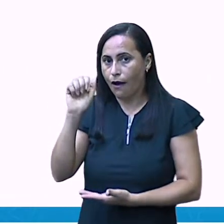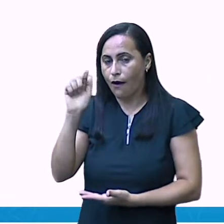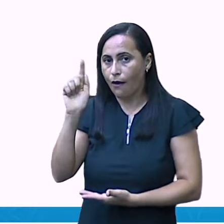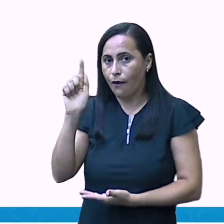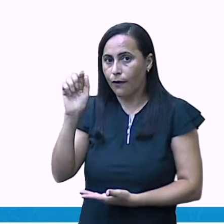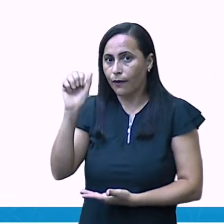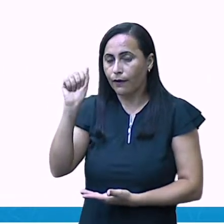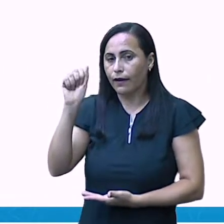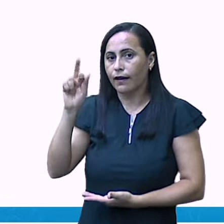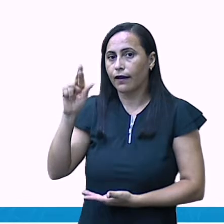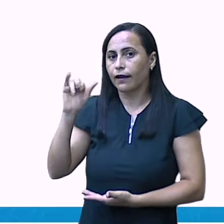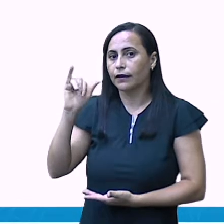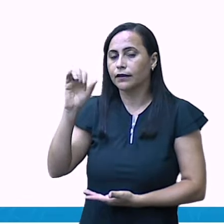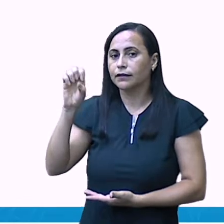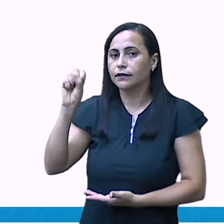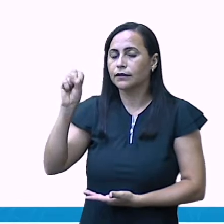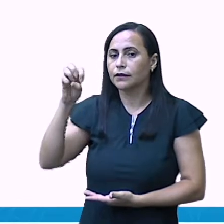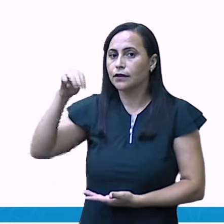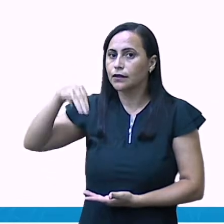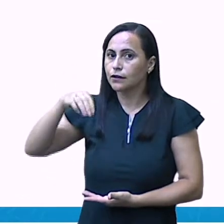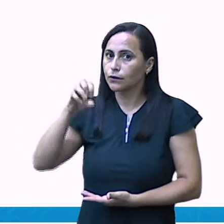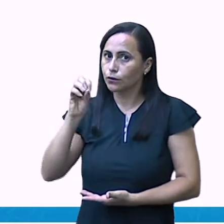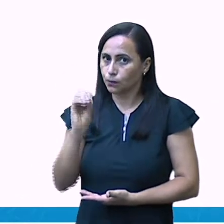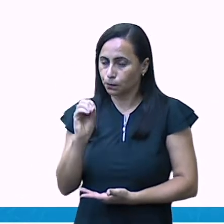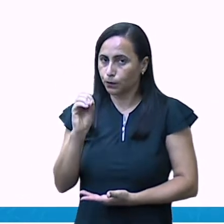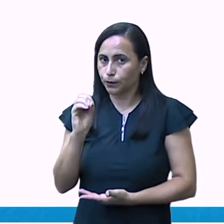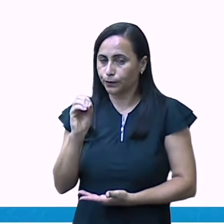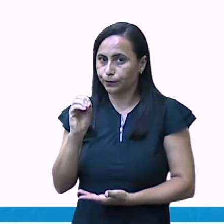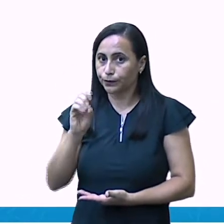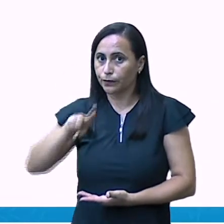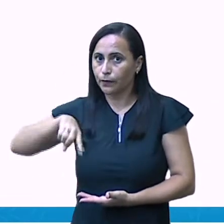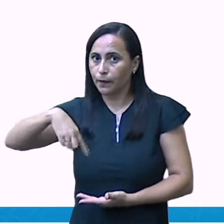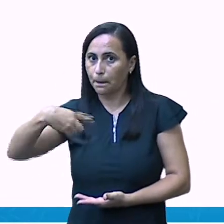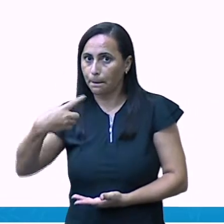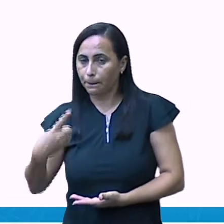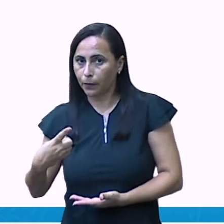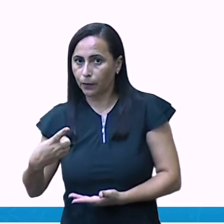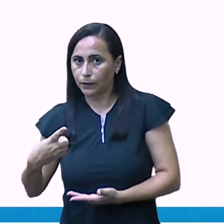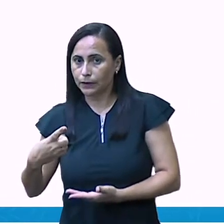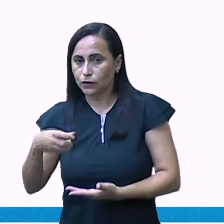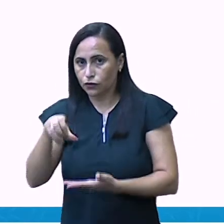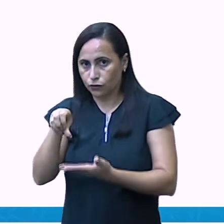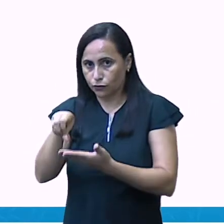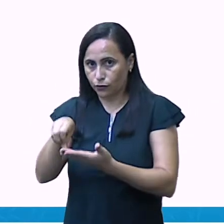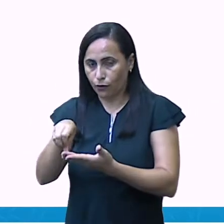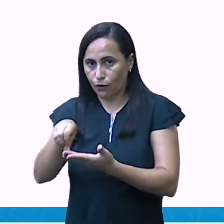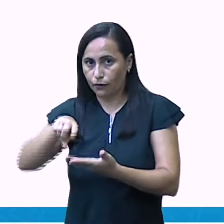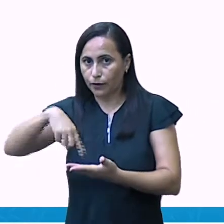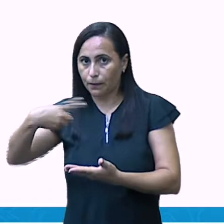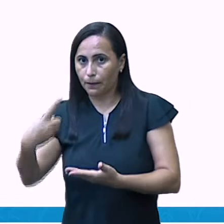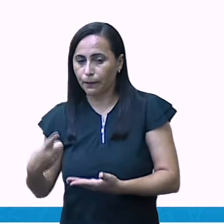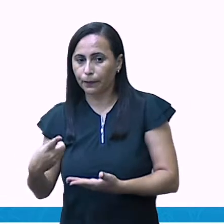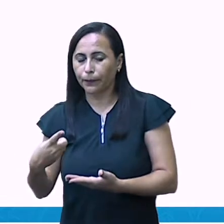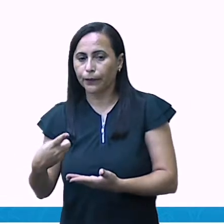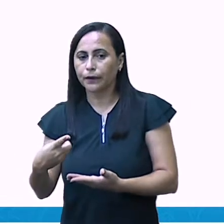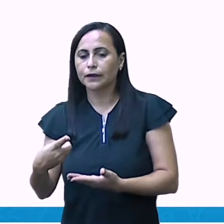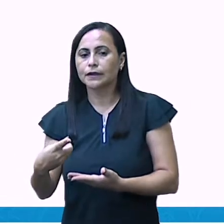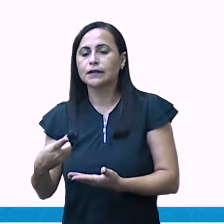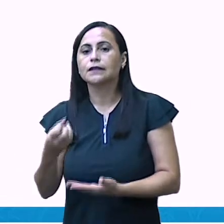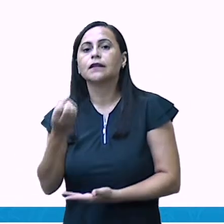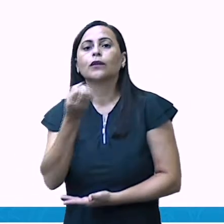seja, eu usei, eu utilizei os algarismos e formei um novo número. Olha lá. Eu formei o número